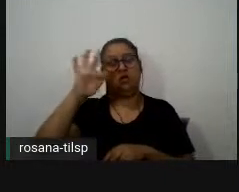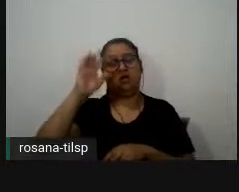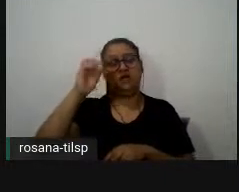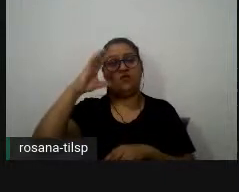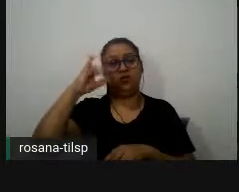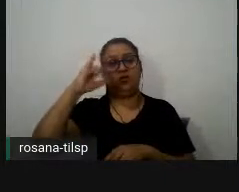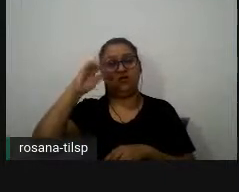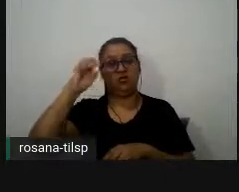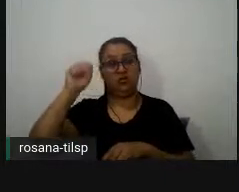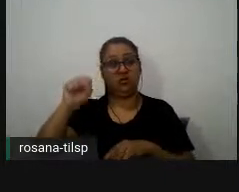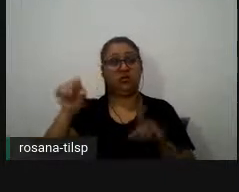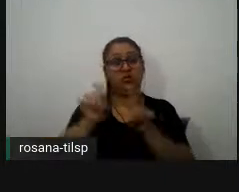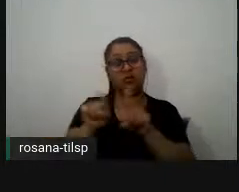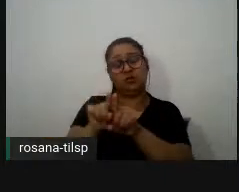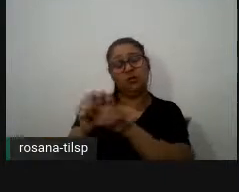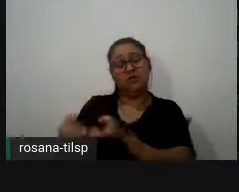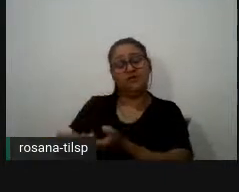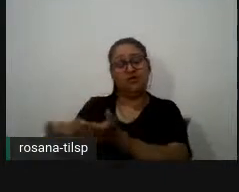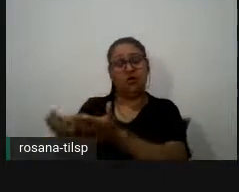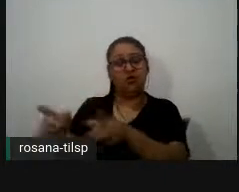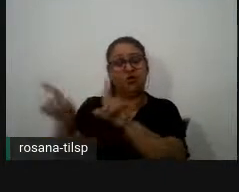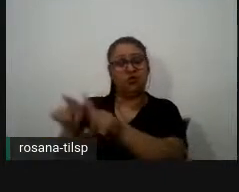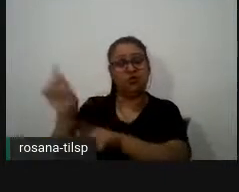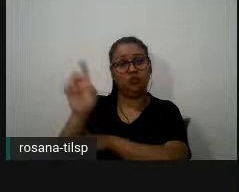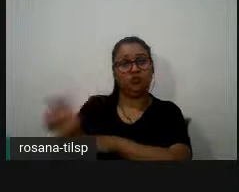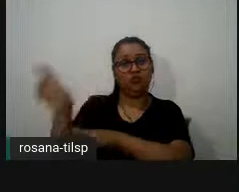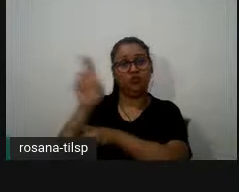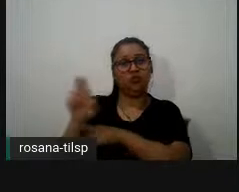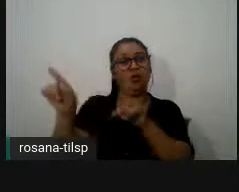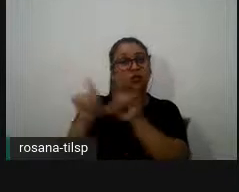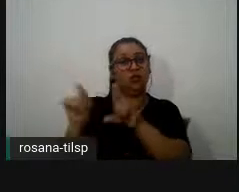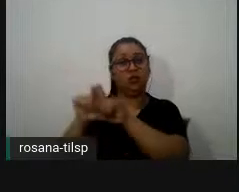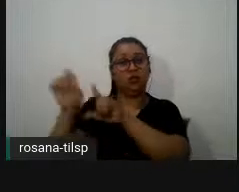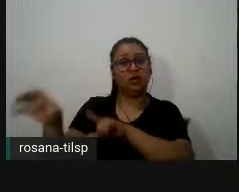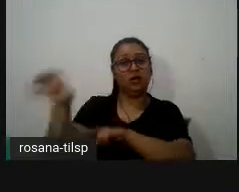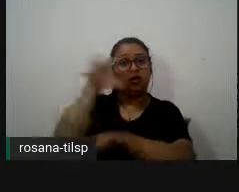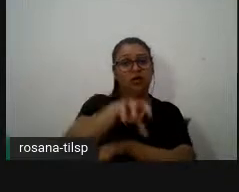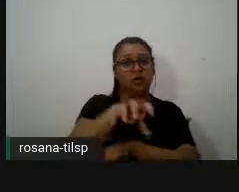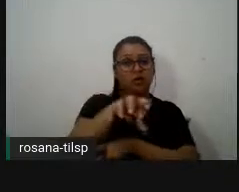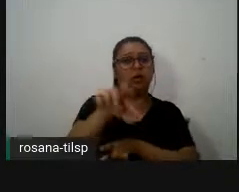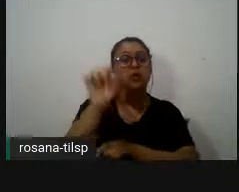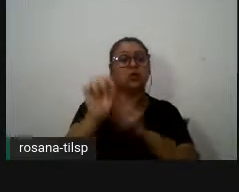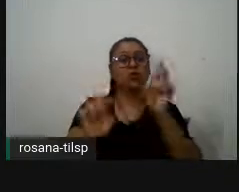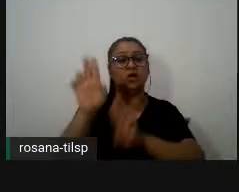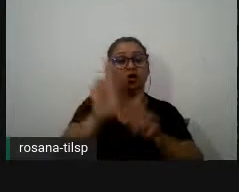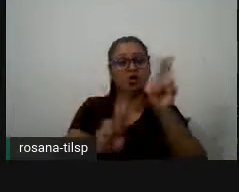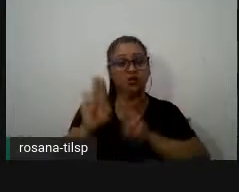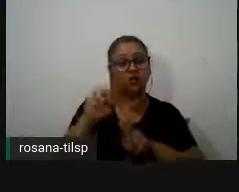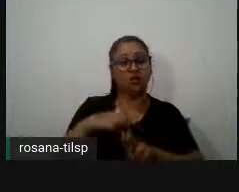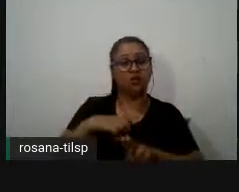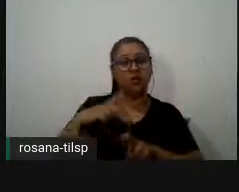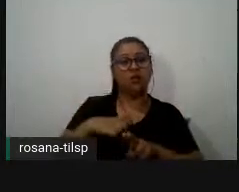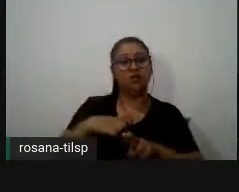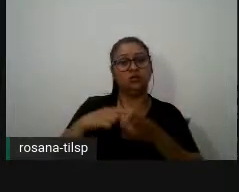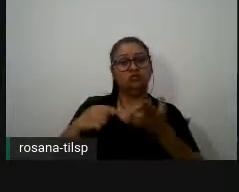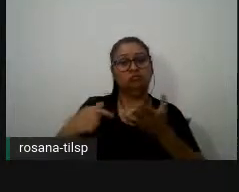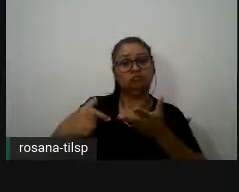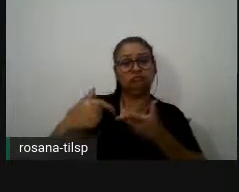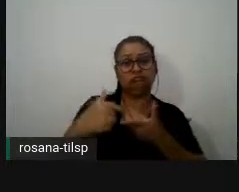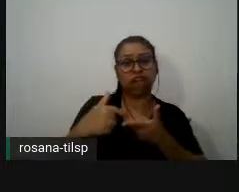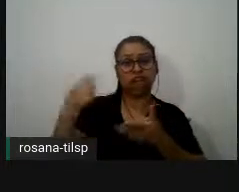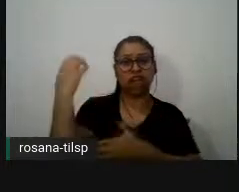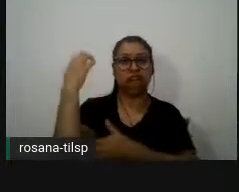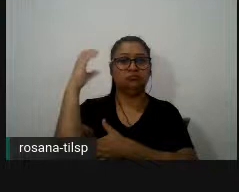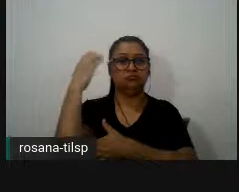incineradora ou seja aqui é transpor o conhecimento científico para elementos do cotidiano e que façam com que seja mais